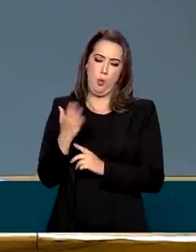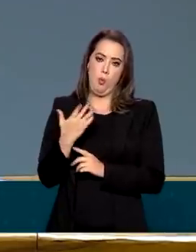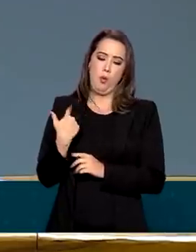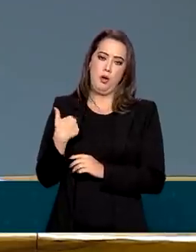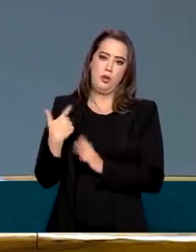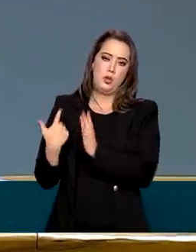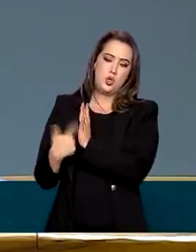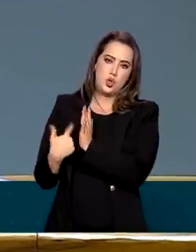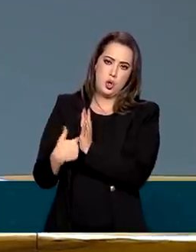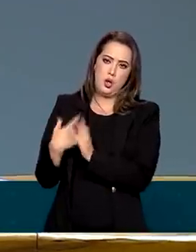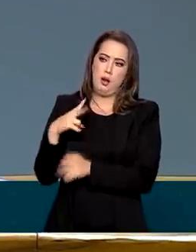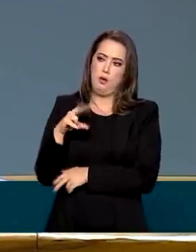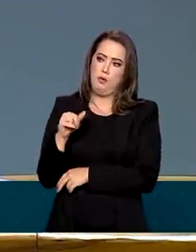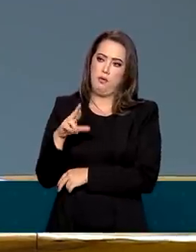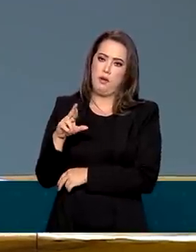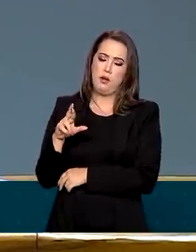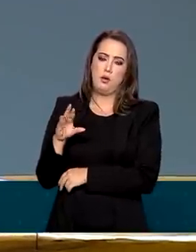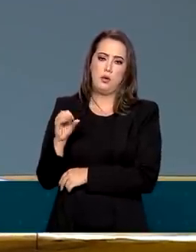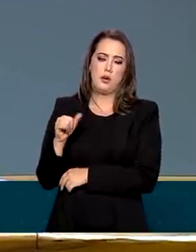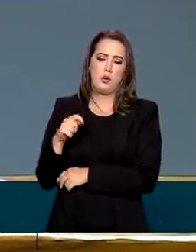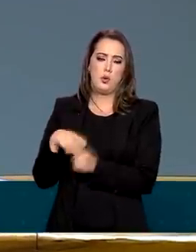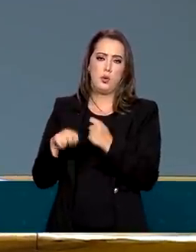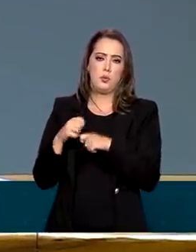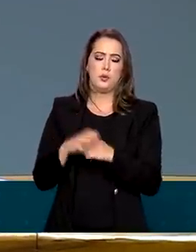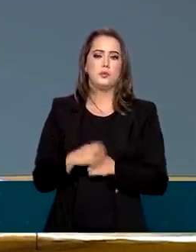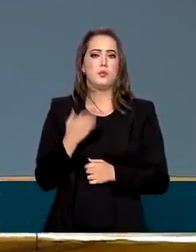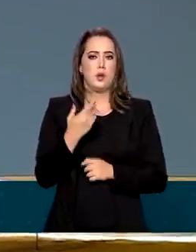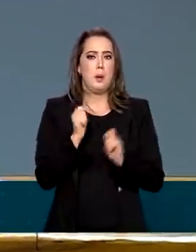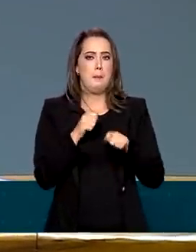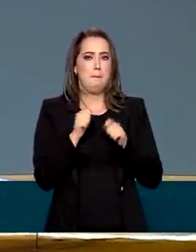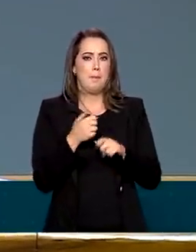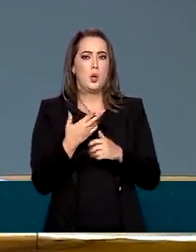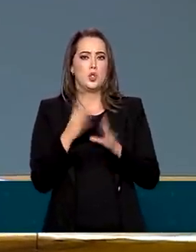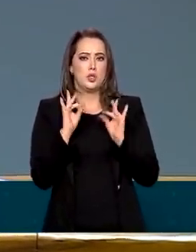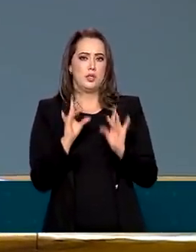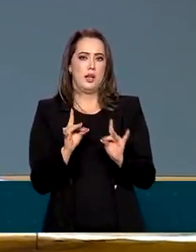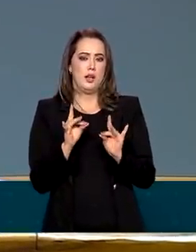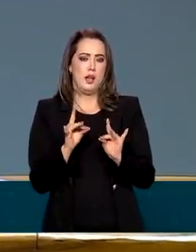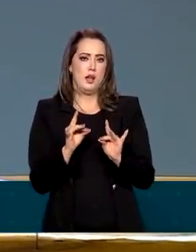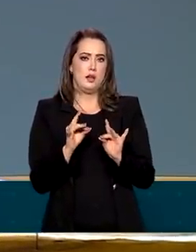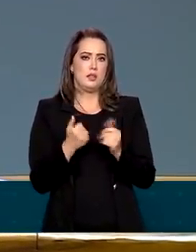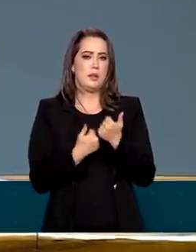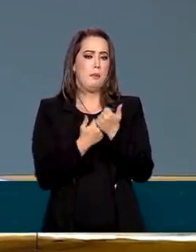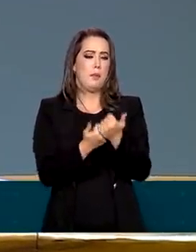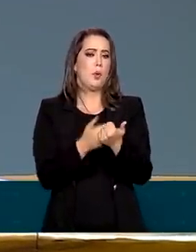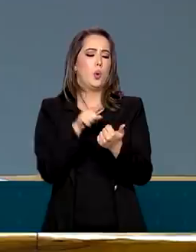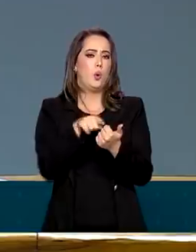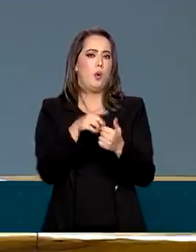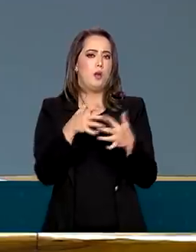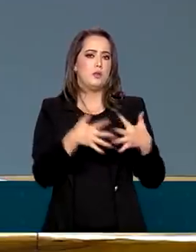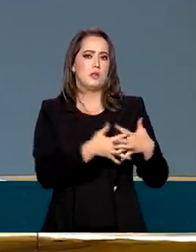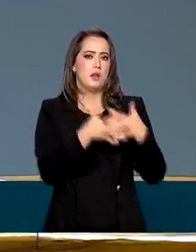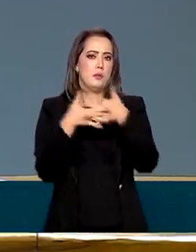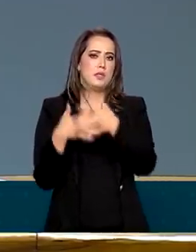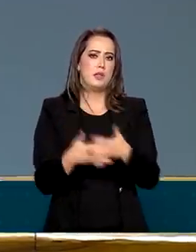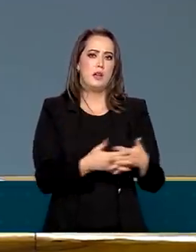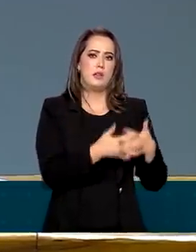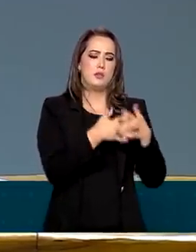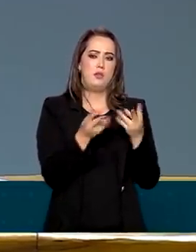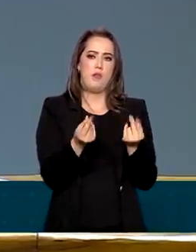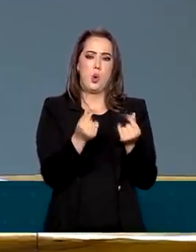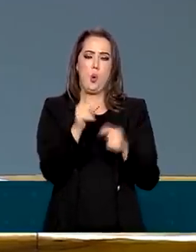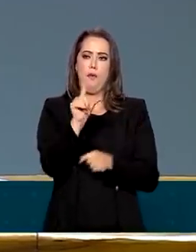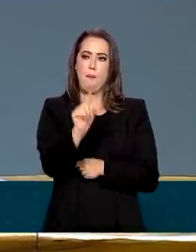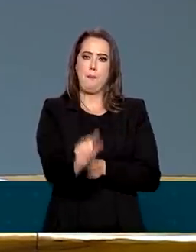Duas perguntas, eu queria saber se o senhor pode dar mais detalhes desse auxílio aos caminhoneiros, que eles estão achando que é um valor muito